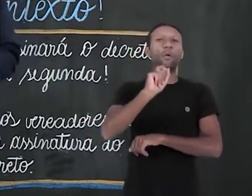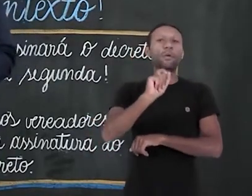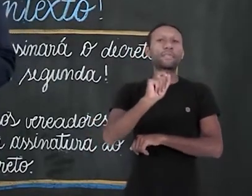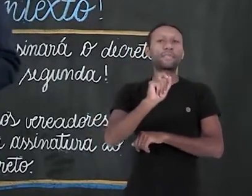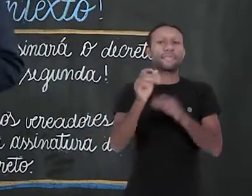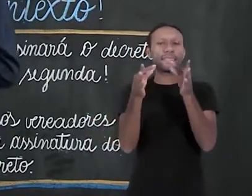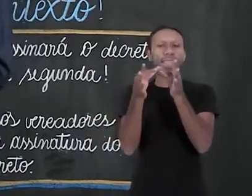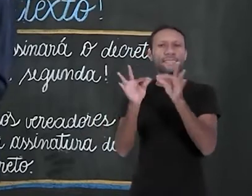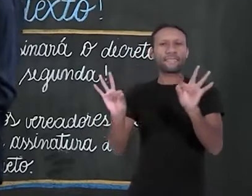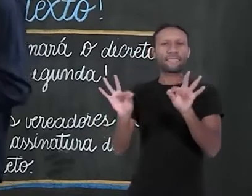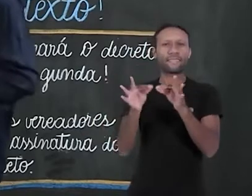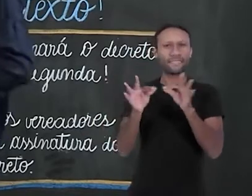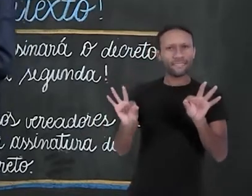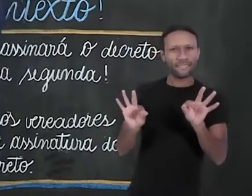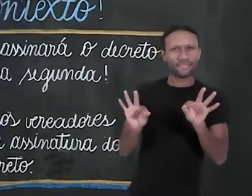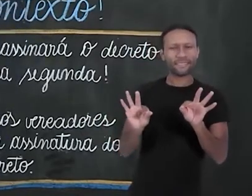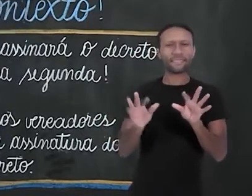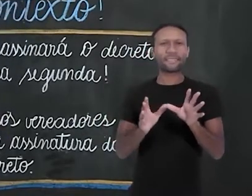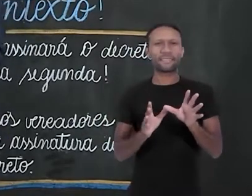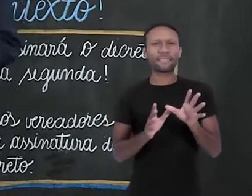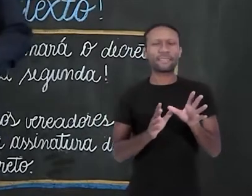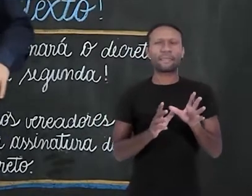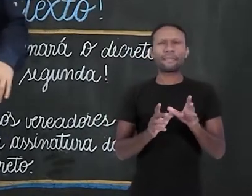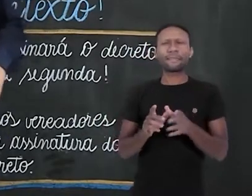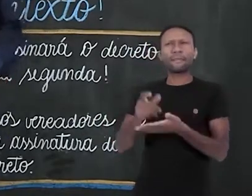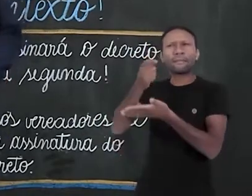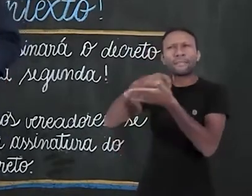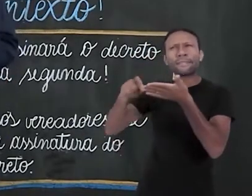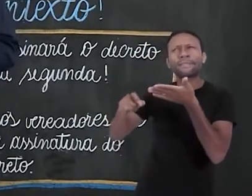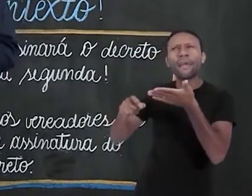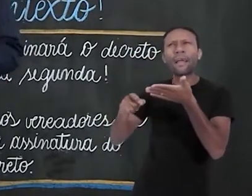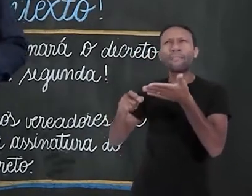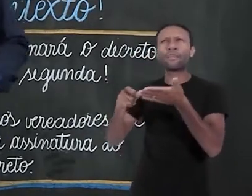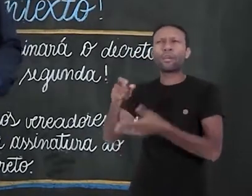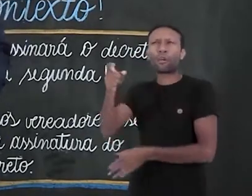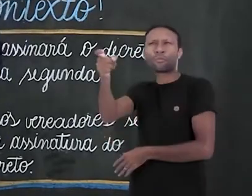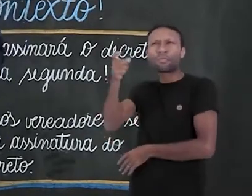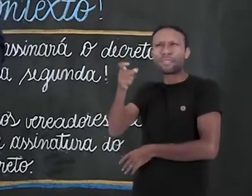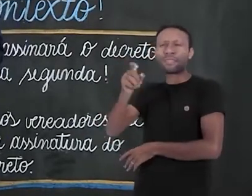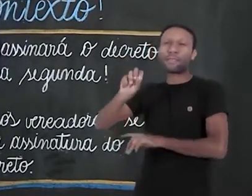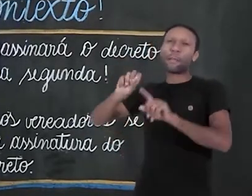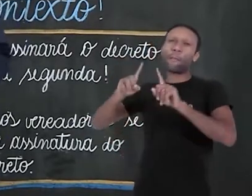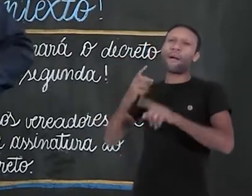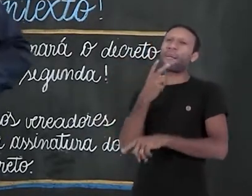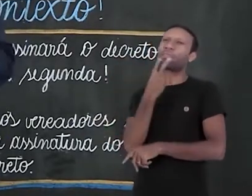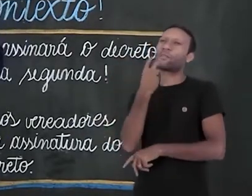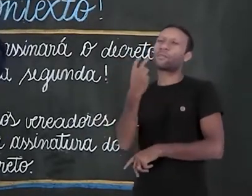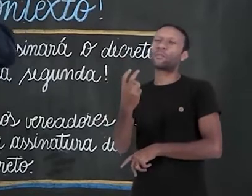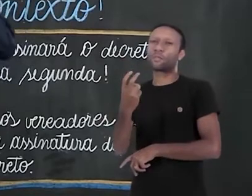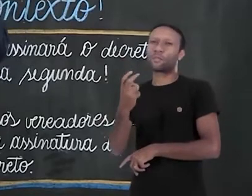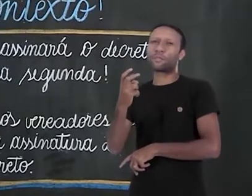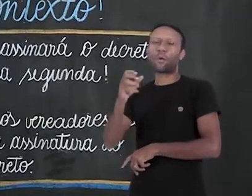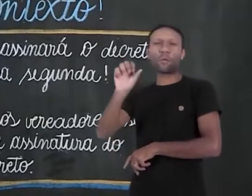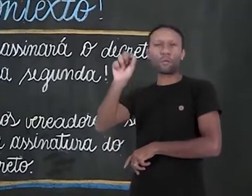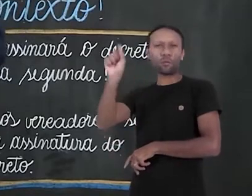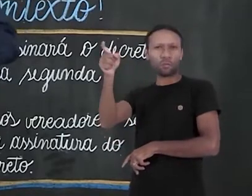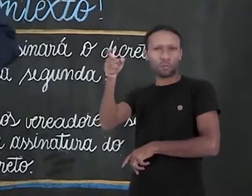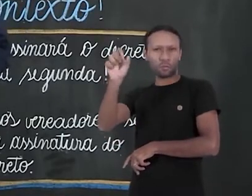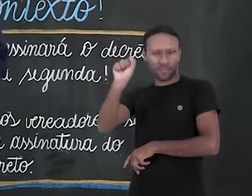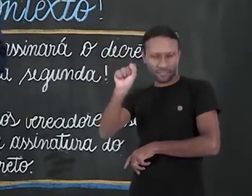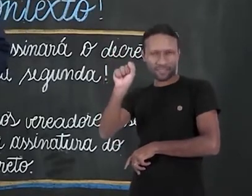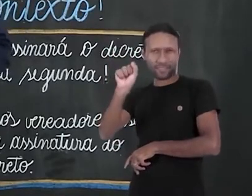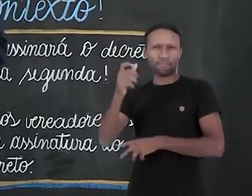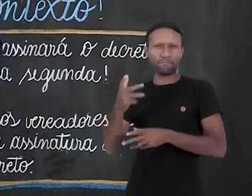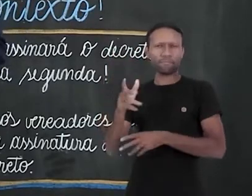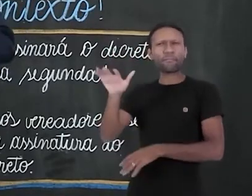sintaxe. A gente escreve com X, mas pronuncia com um som de S. É a sintaxe. Essa área